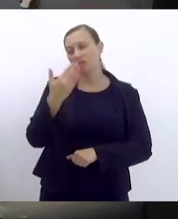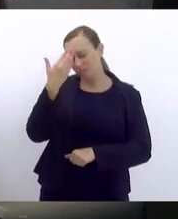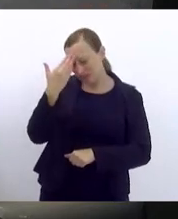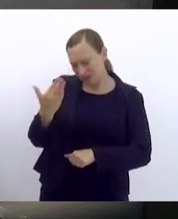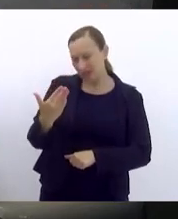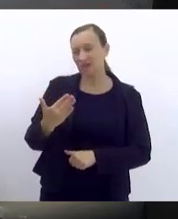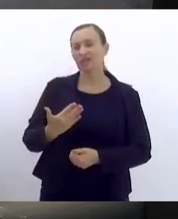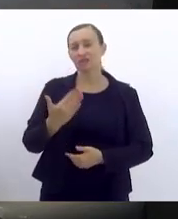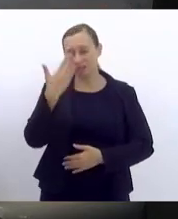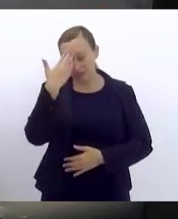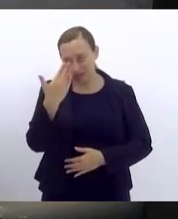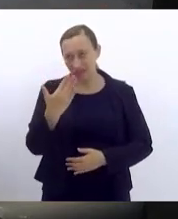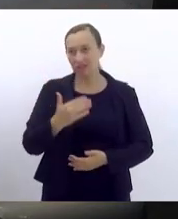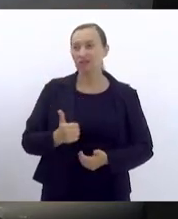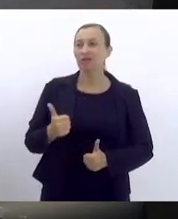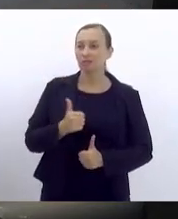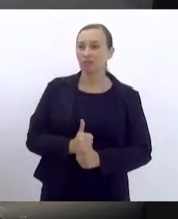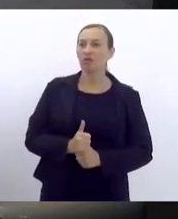vossa excelência muito obrigada